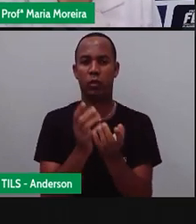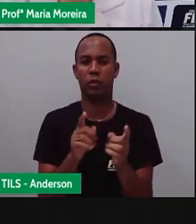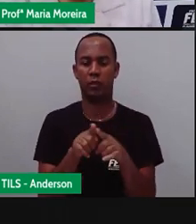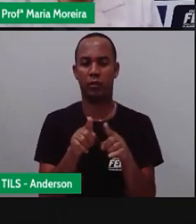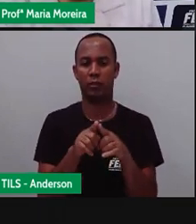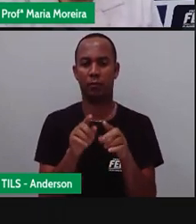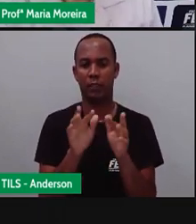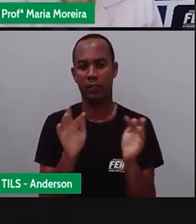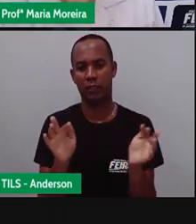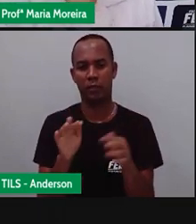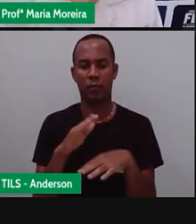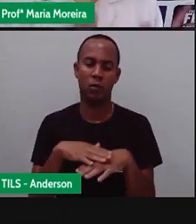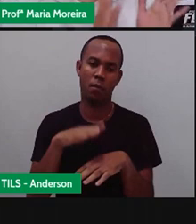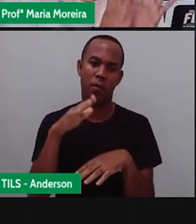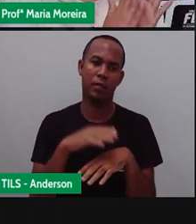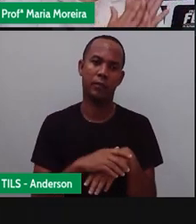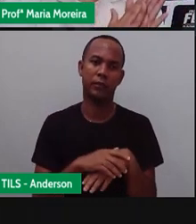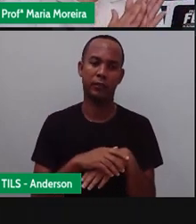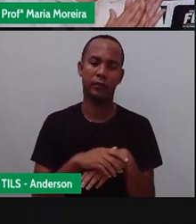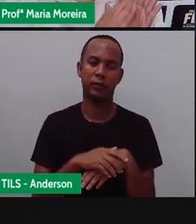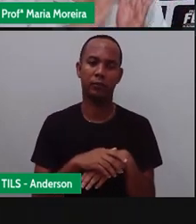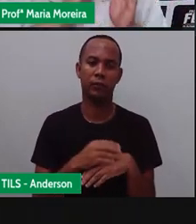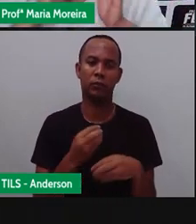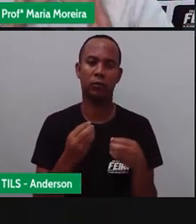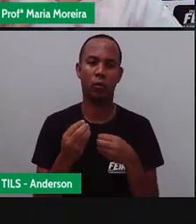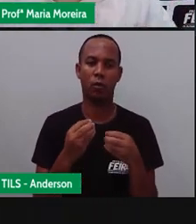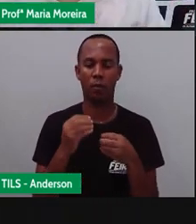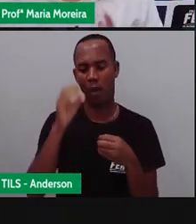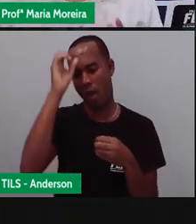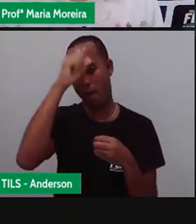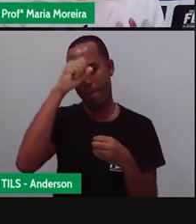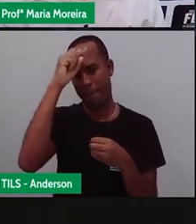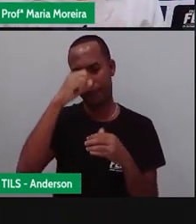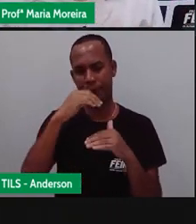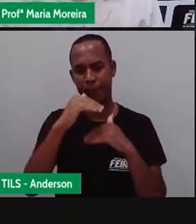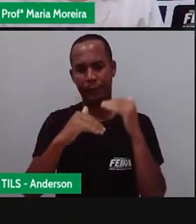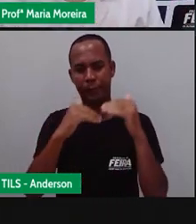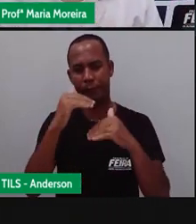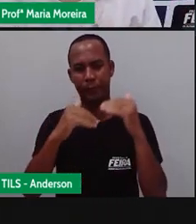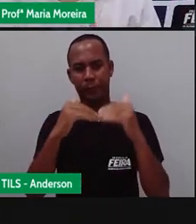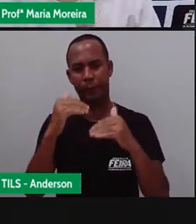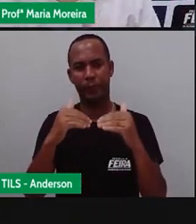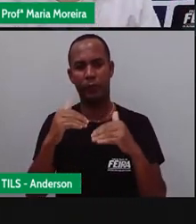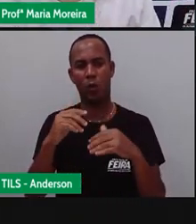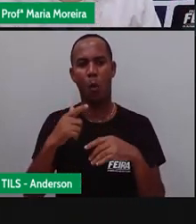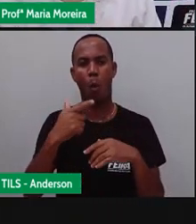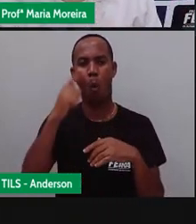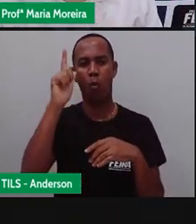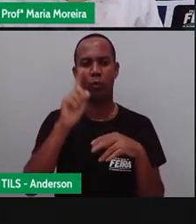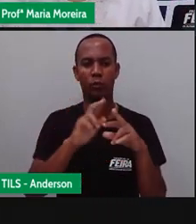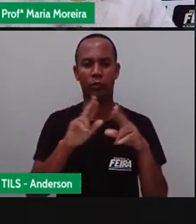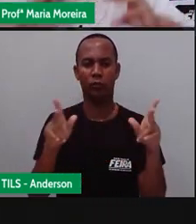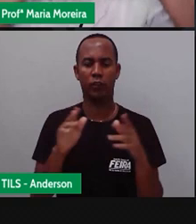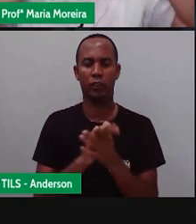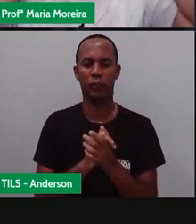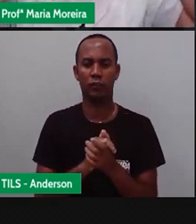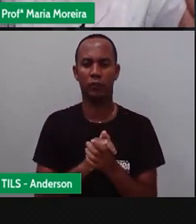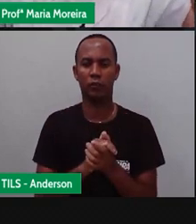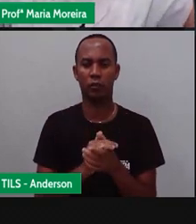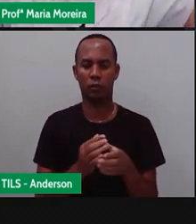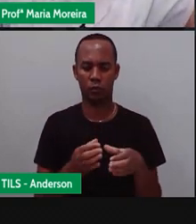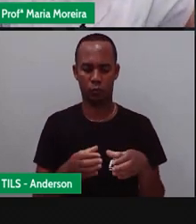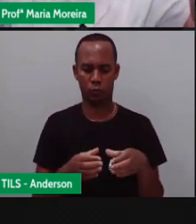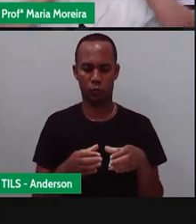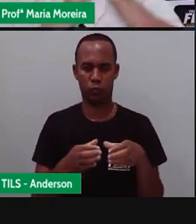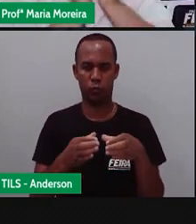motorizados. Então a gente sai do balão e aprimora isso aí. A gente vai para o quê? Para um dirigível, que é um balão, e